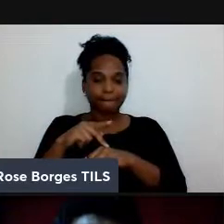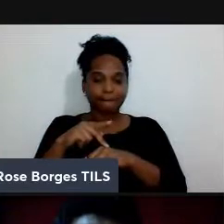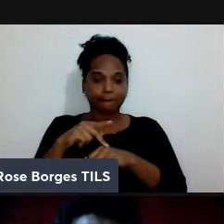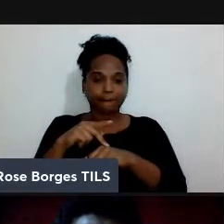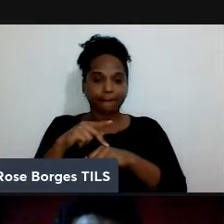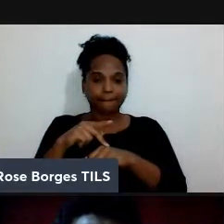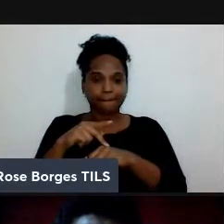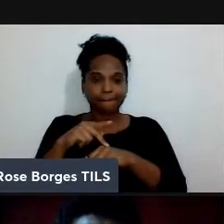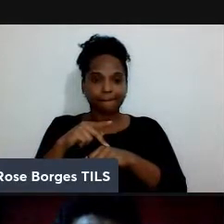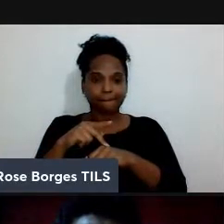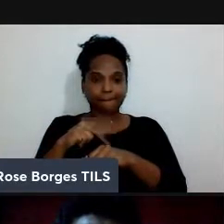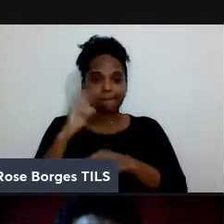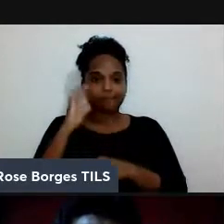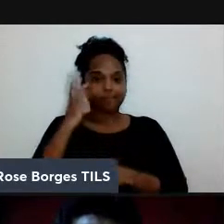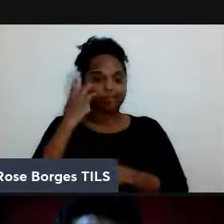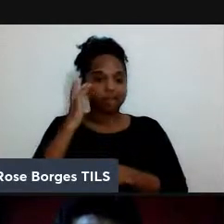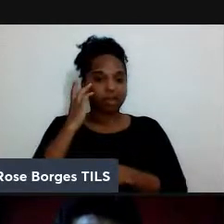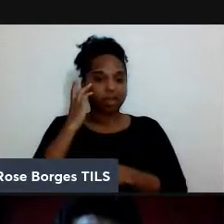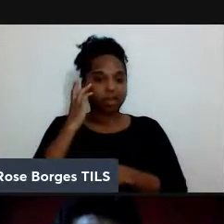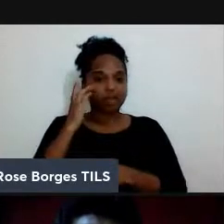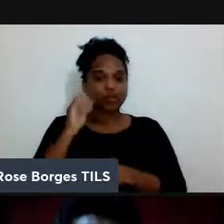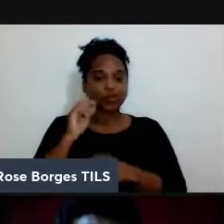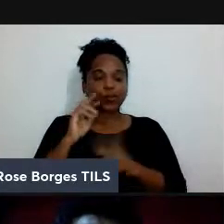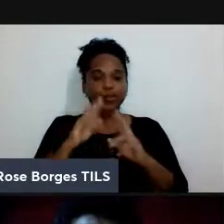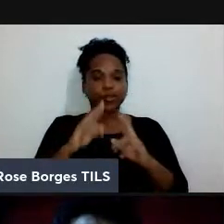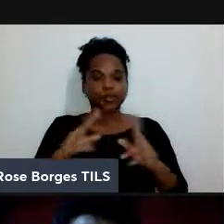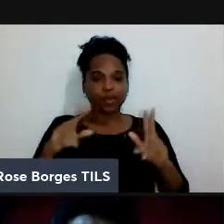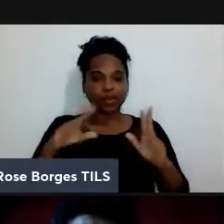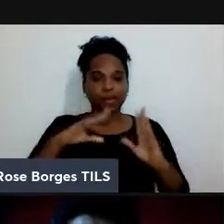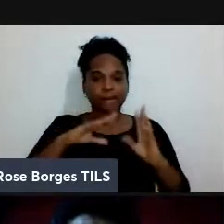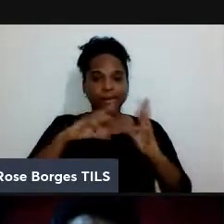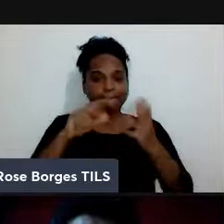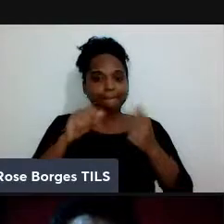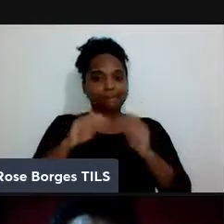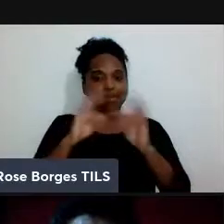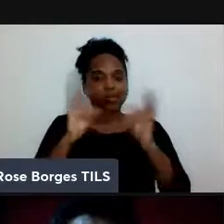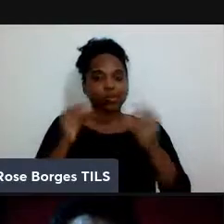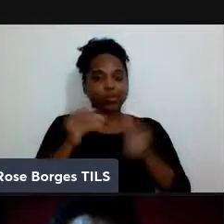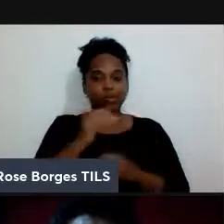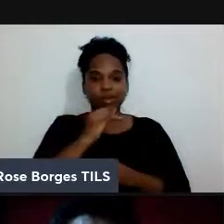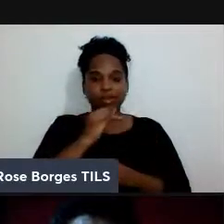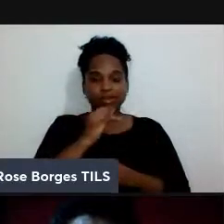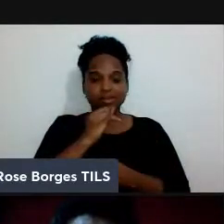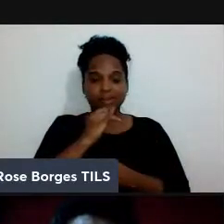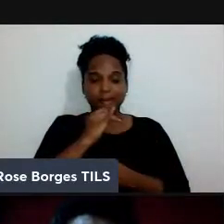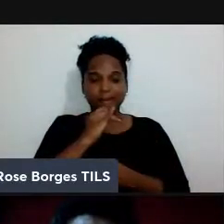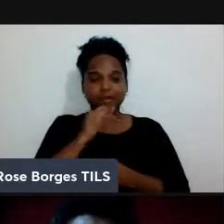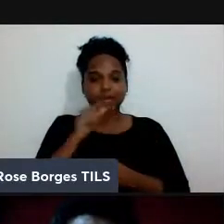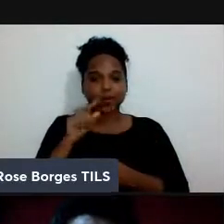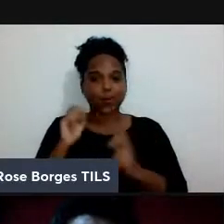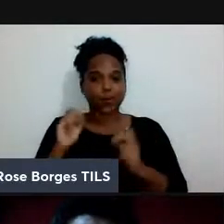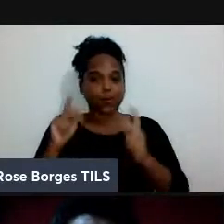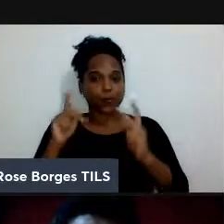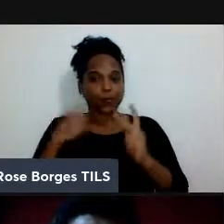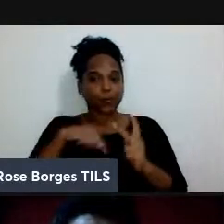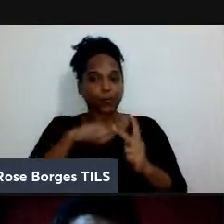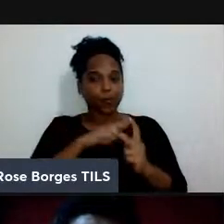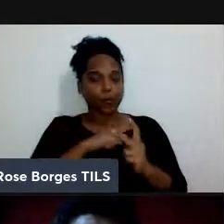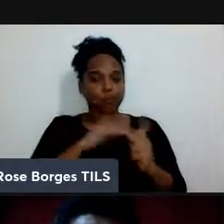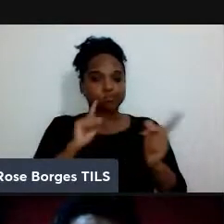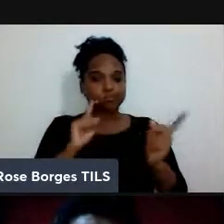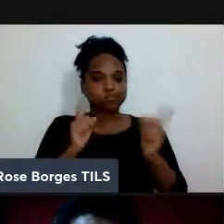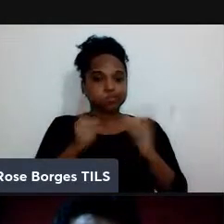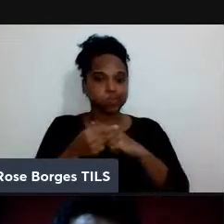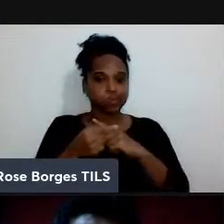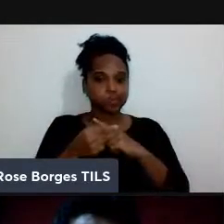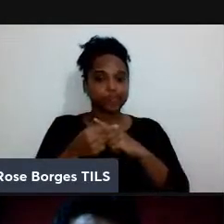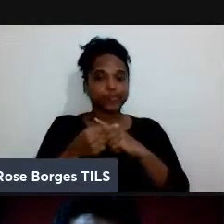acho que a gente está na contramão do mundo todos os exemplos que funcionam a gente está fazendo o contrário então assim não